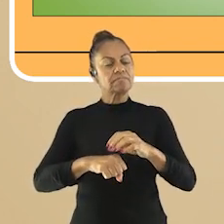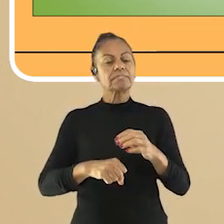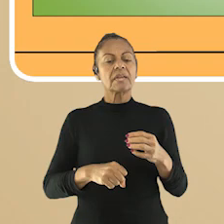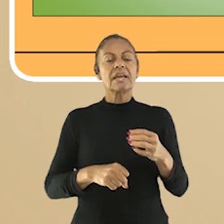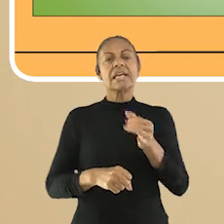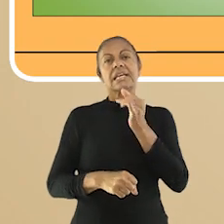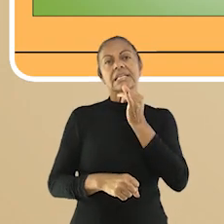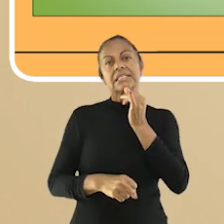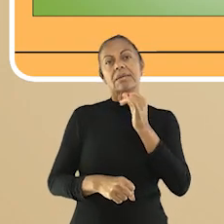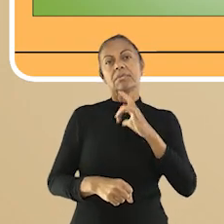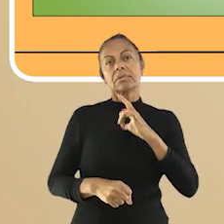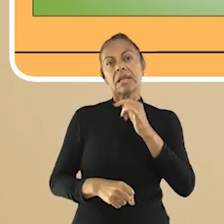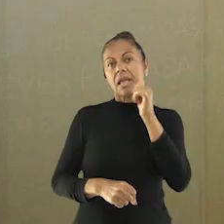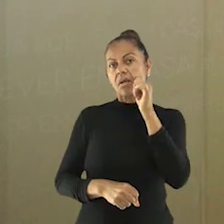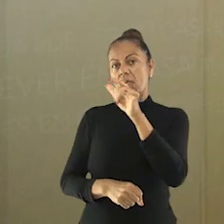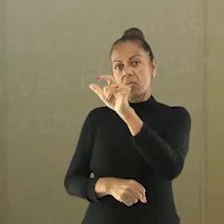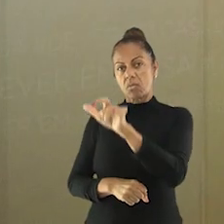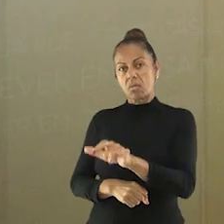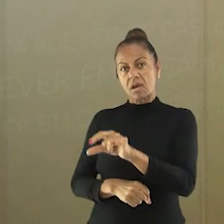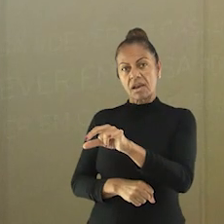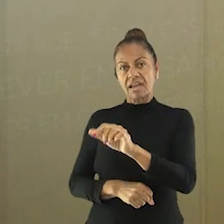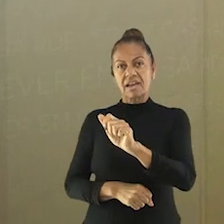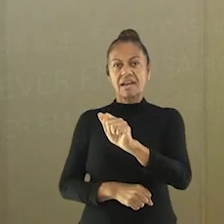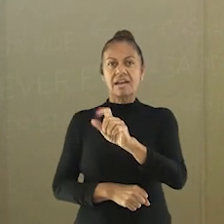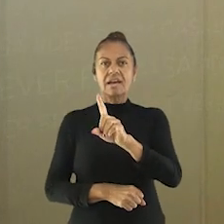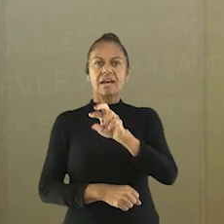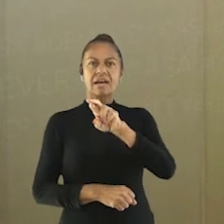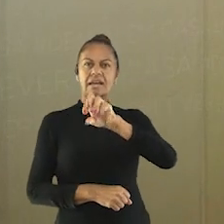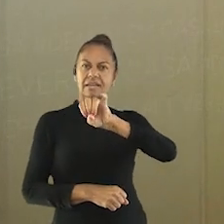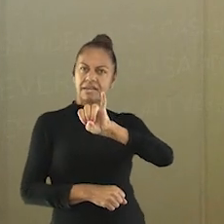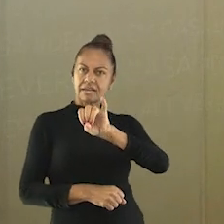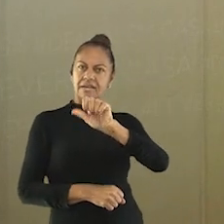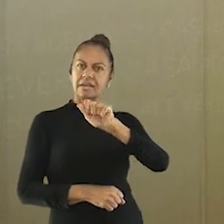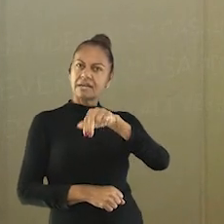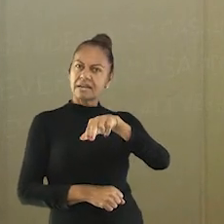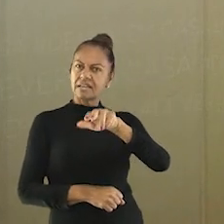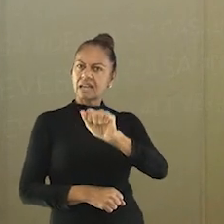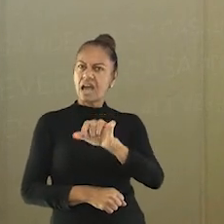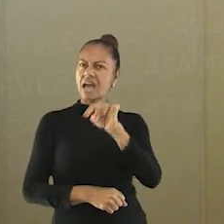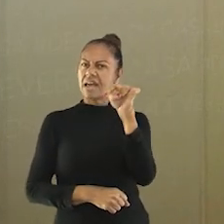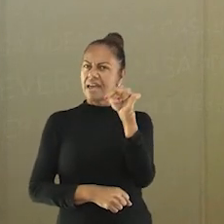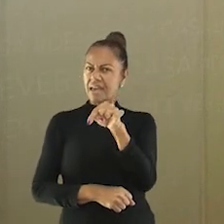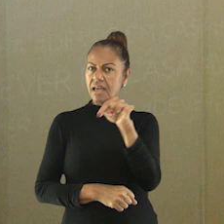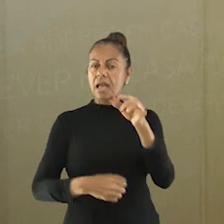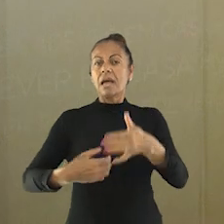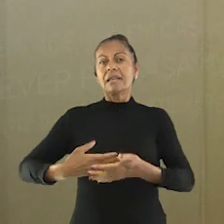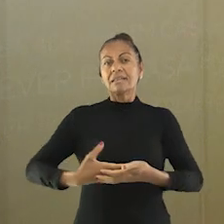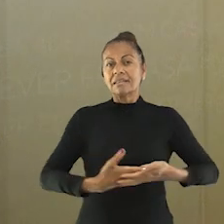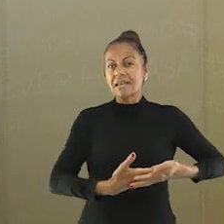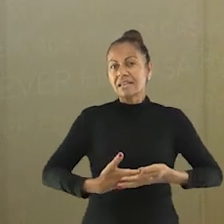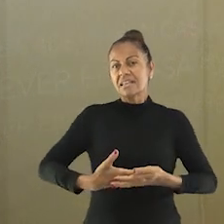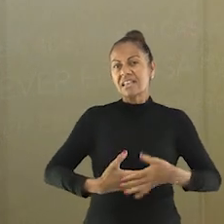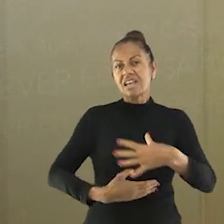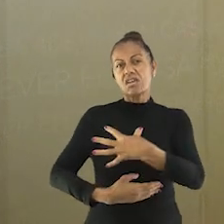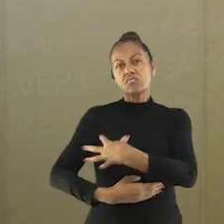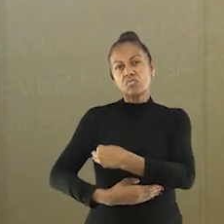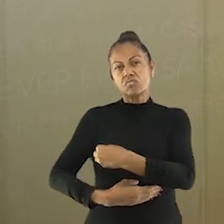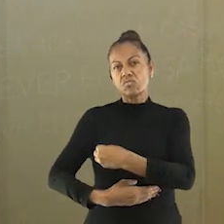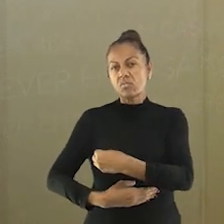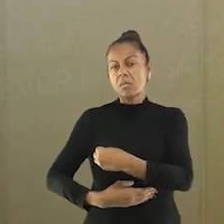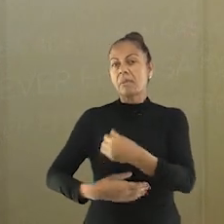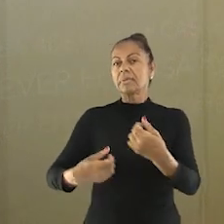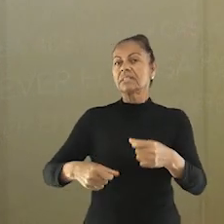contidos nos alimentos. Como exemplo, a matéria traz o caso da Adriana Fernandes. Foi uma mãe que deixou de consumir alimentos